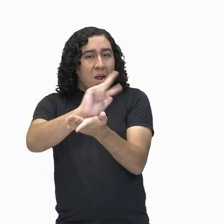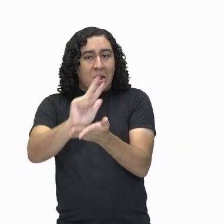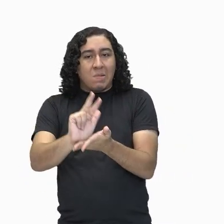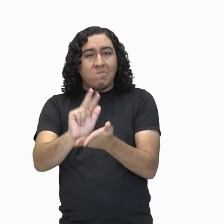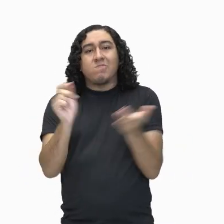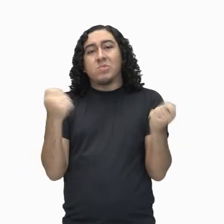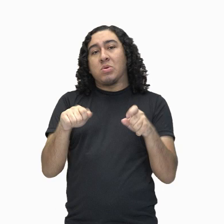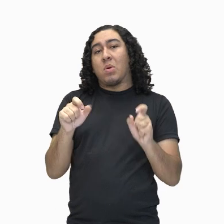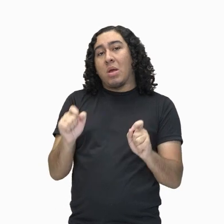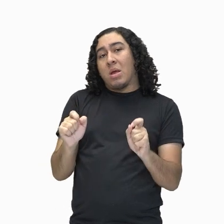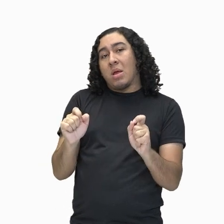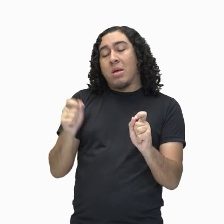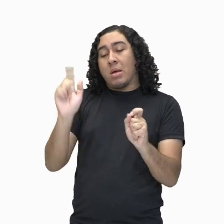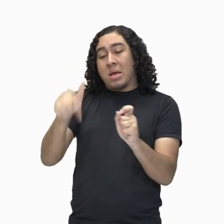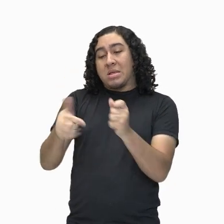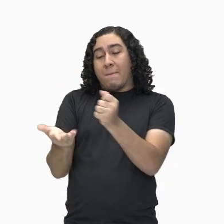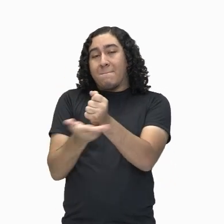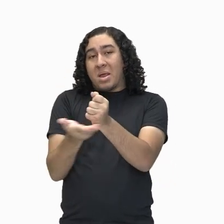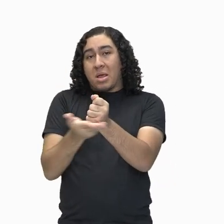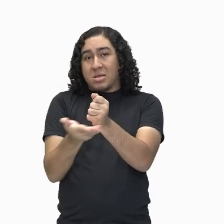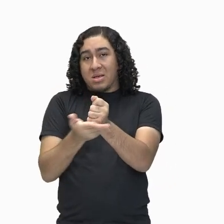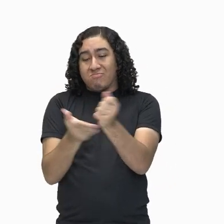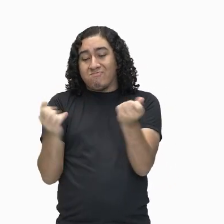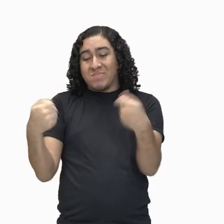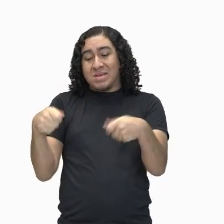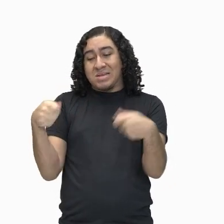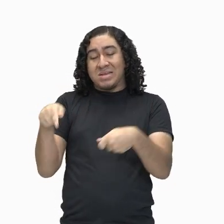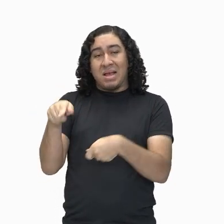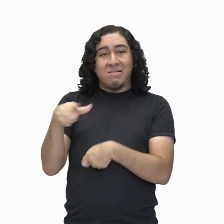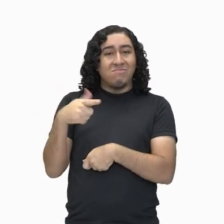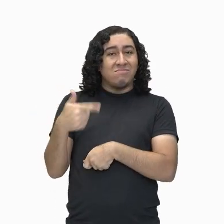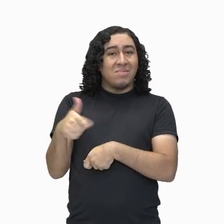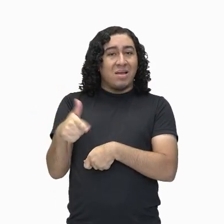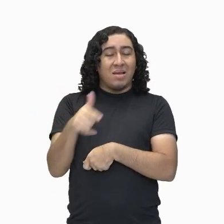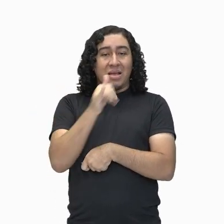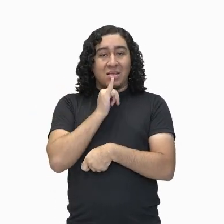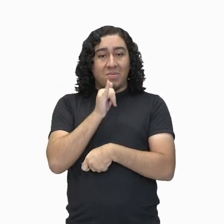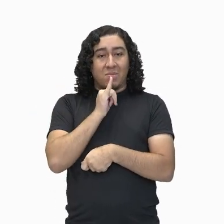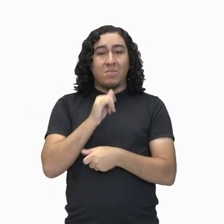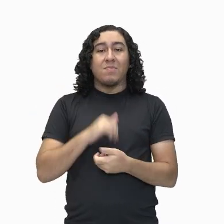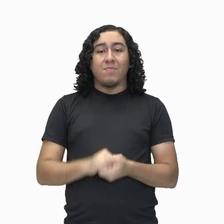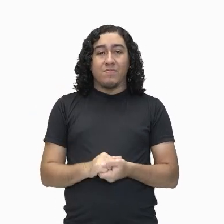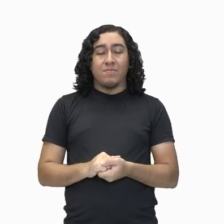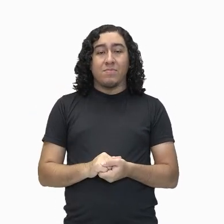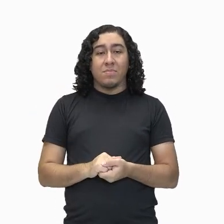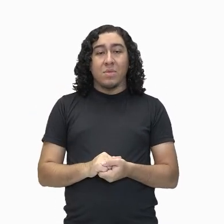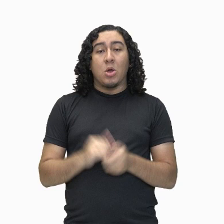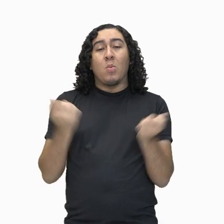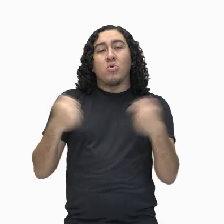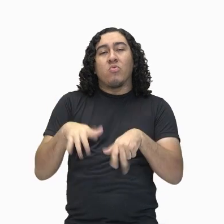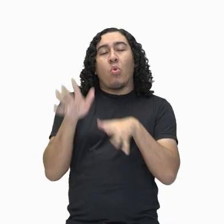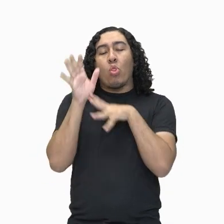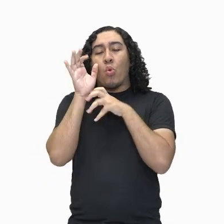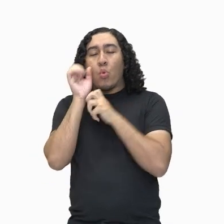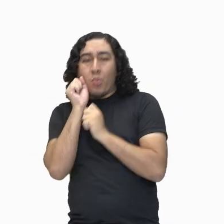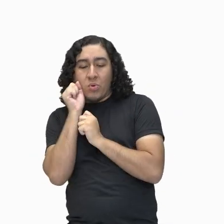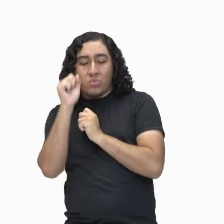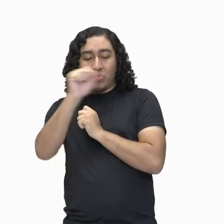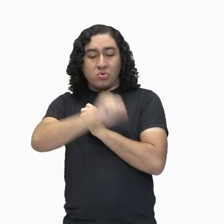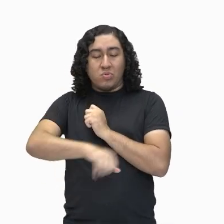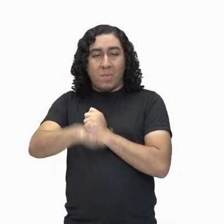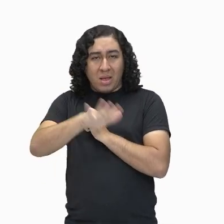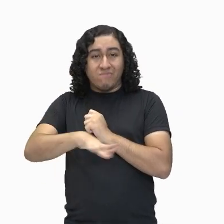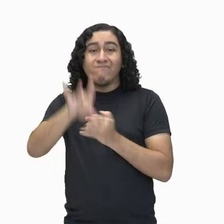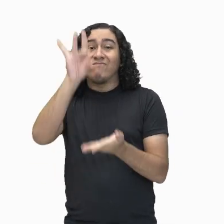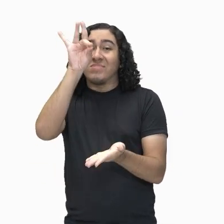aquelas necessidades básicas que ela não possui, como, por exemplo, poder dormir em um local que, de